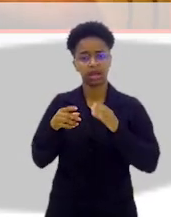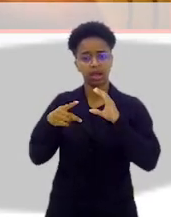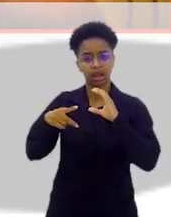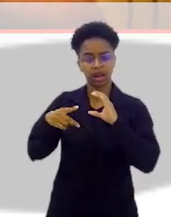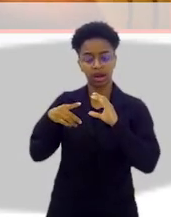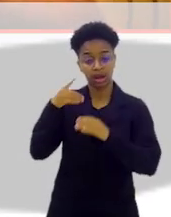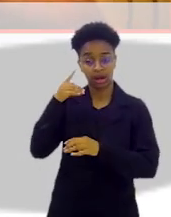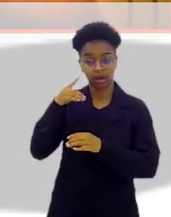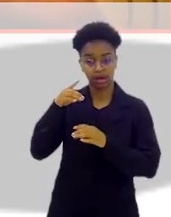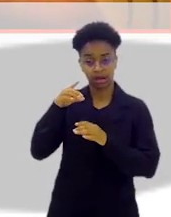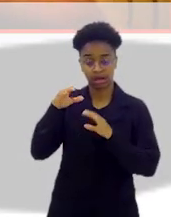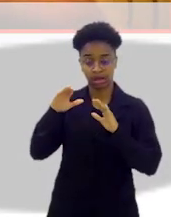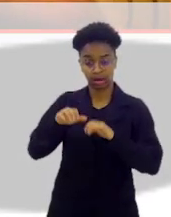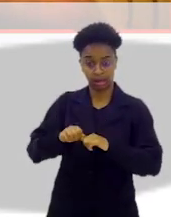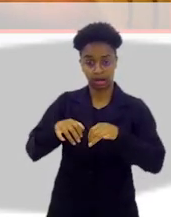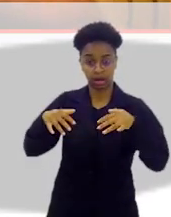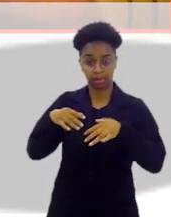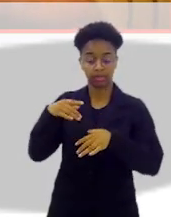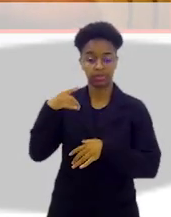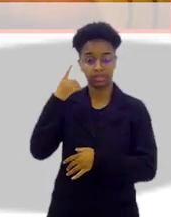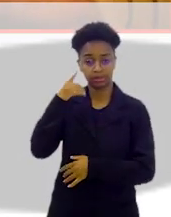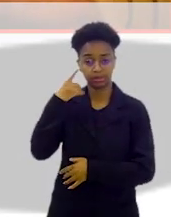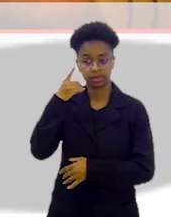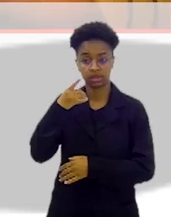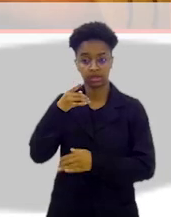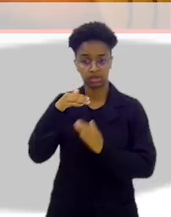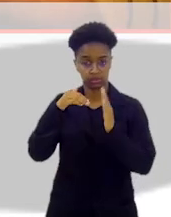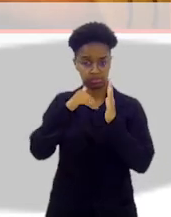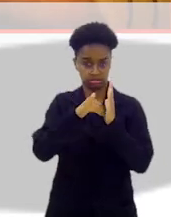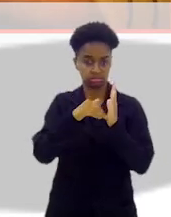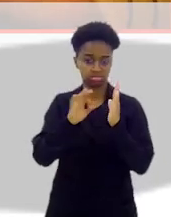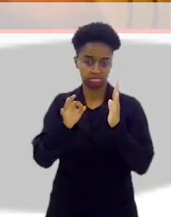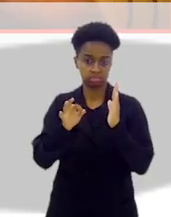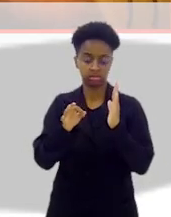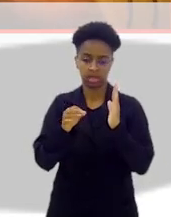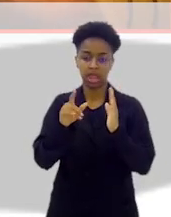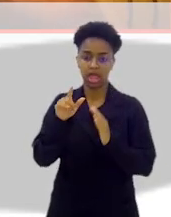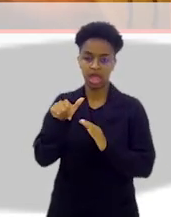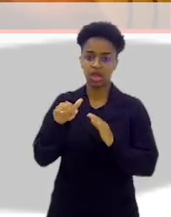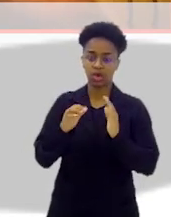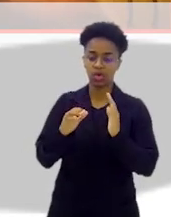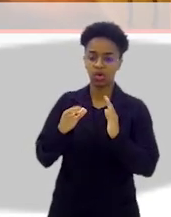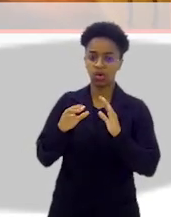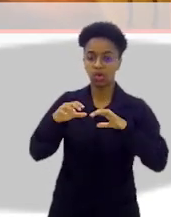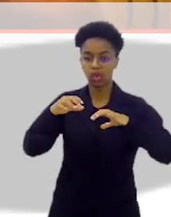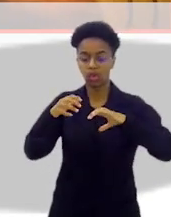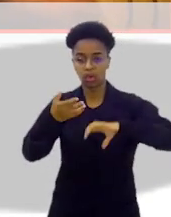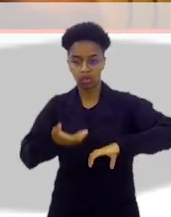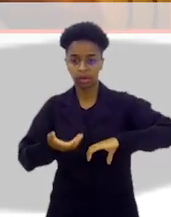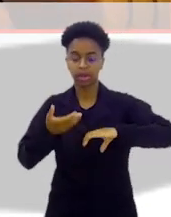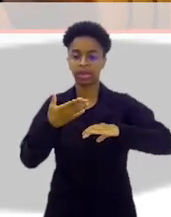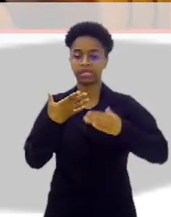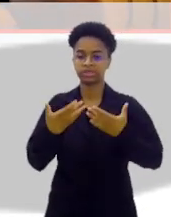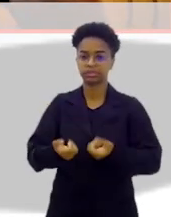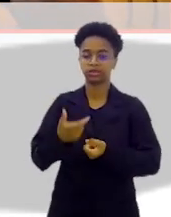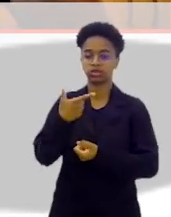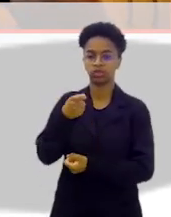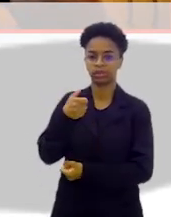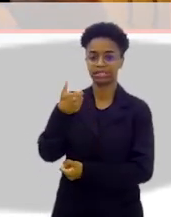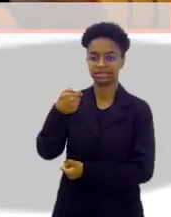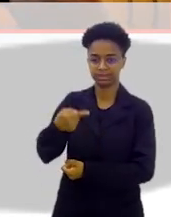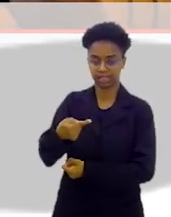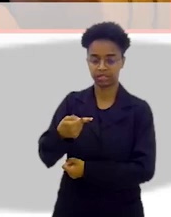dos Deputados, talvez tenha sido um dos mais relevantes. Do Congresso Federal, estou vendo aqui, prêmio Darcy Ribeiro, em 2017,